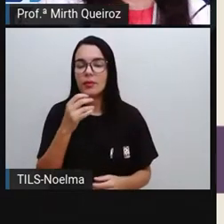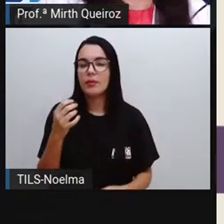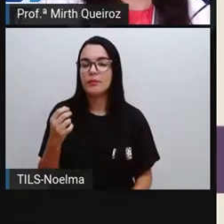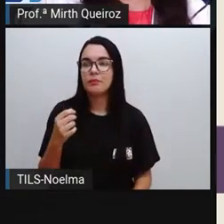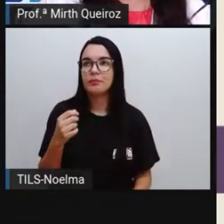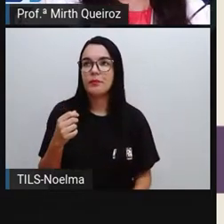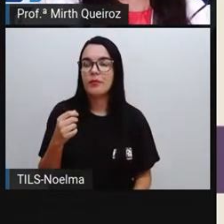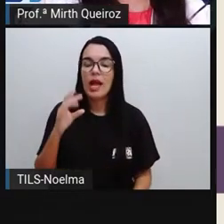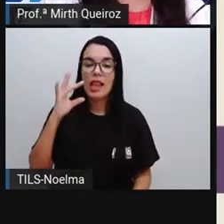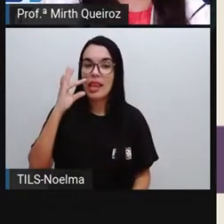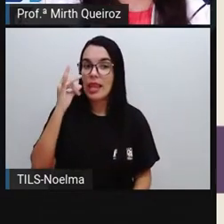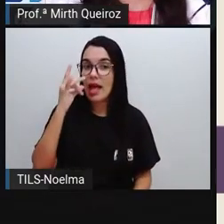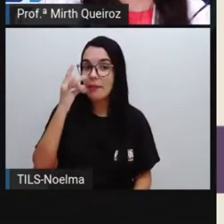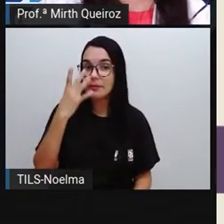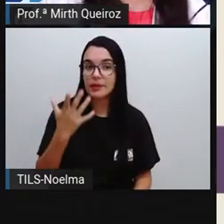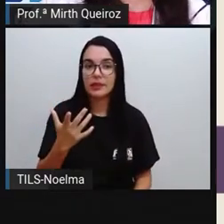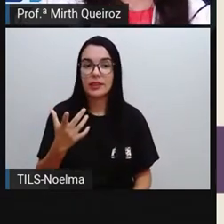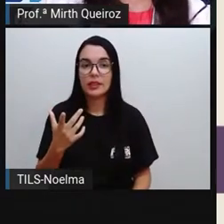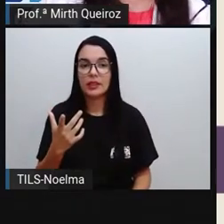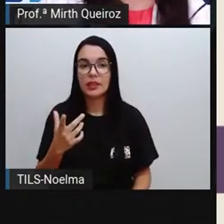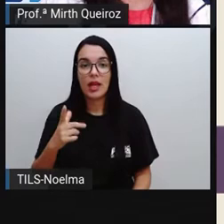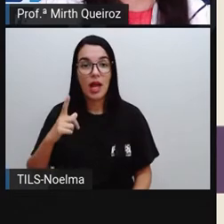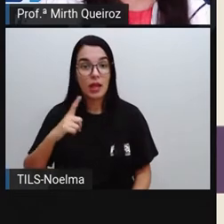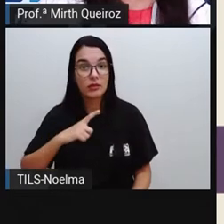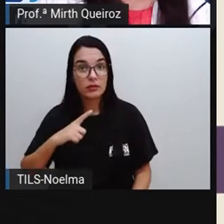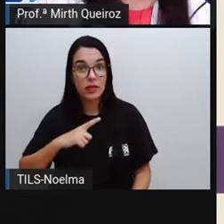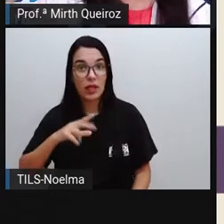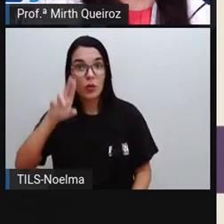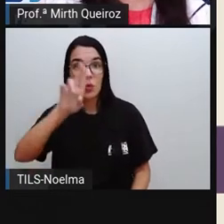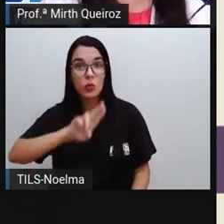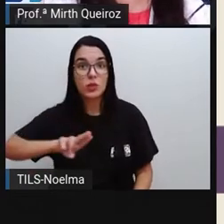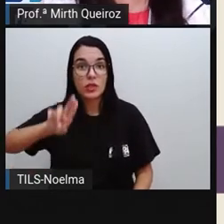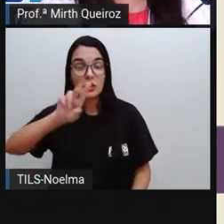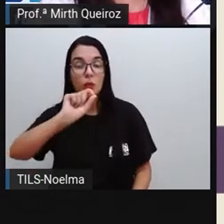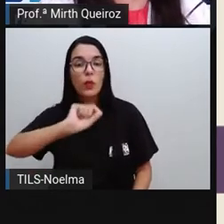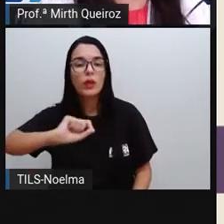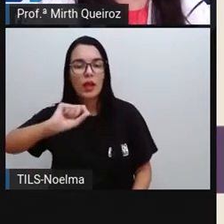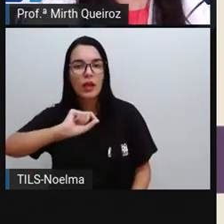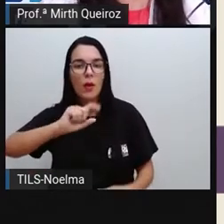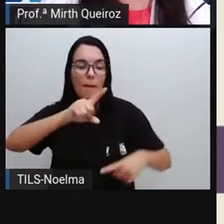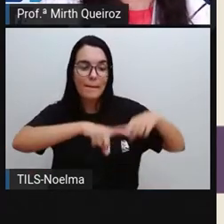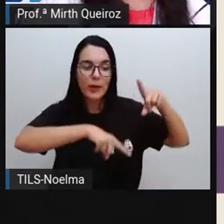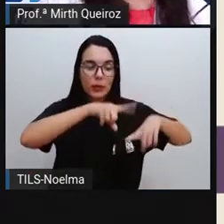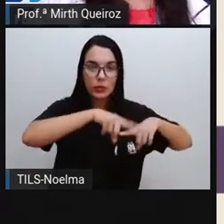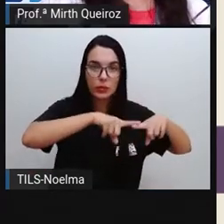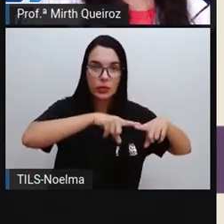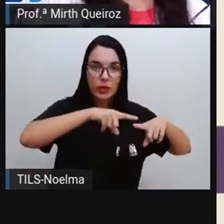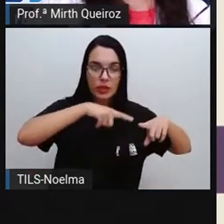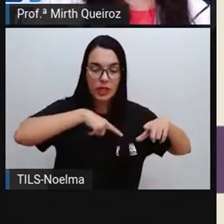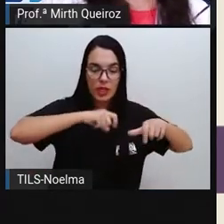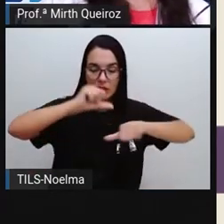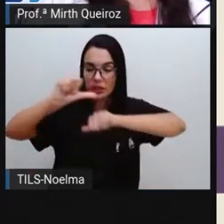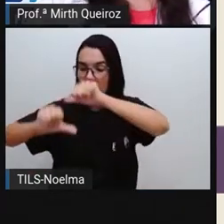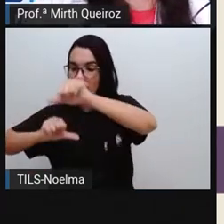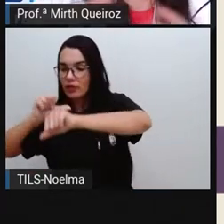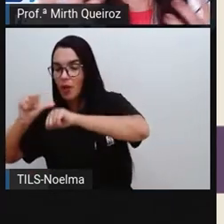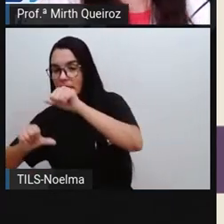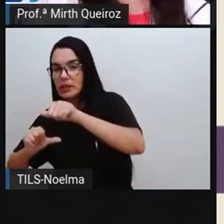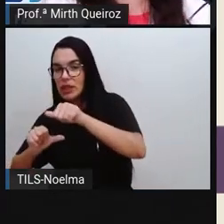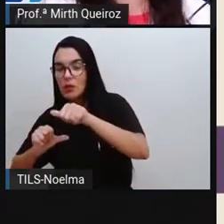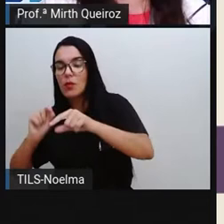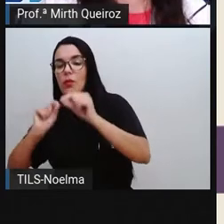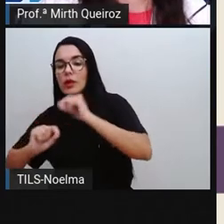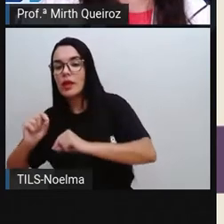estamos utilizando um produto que foi resultado de uma transformação. E para que se tornasse, se gente